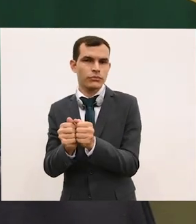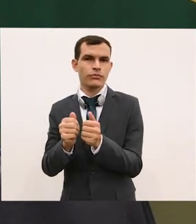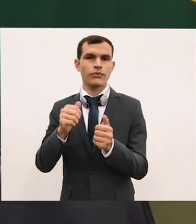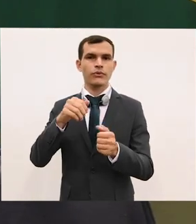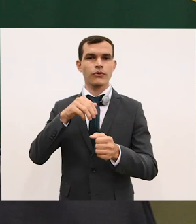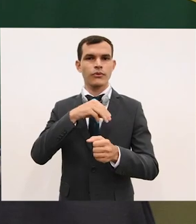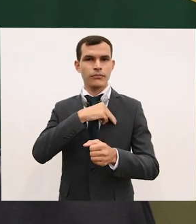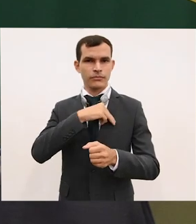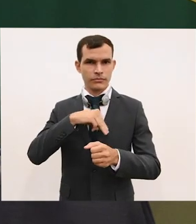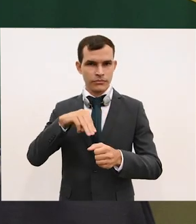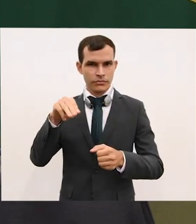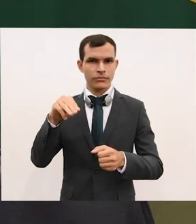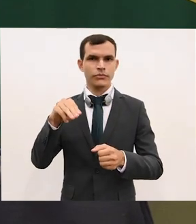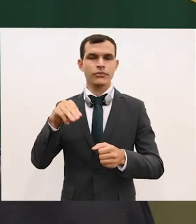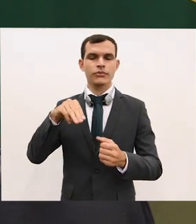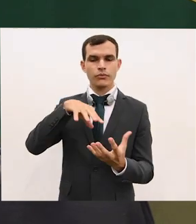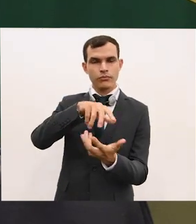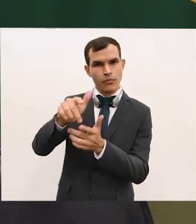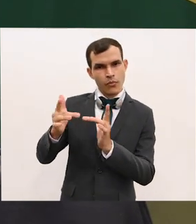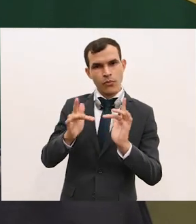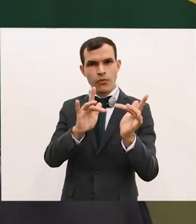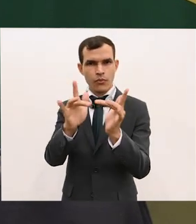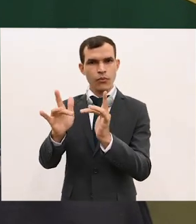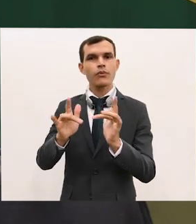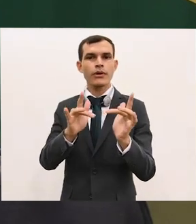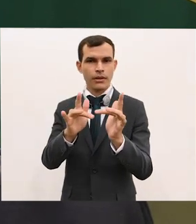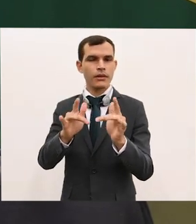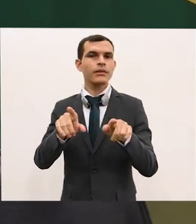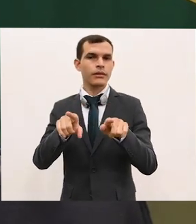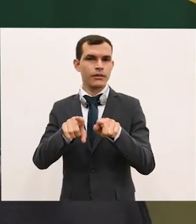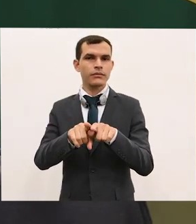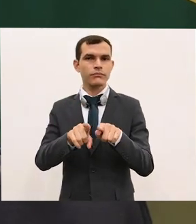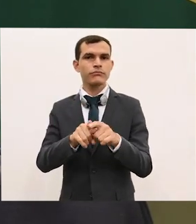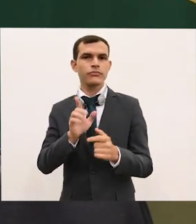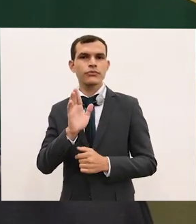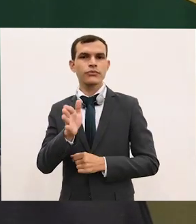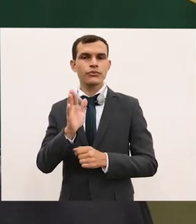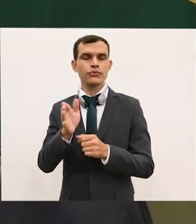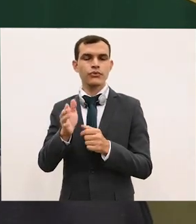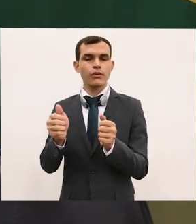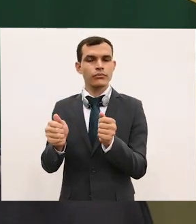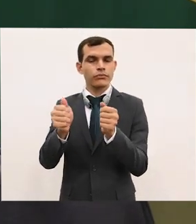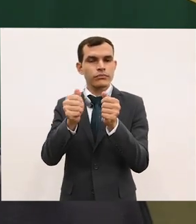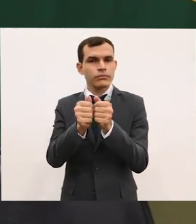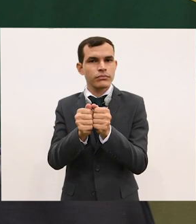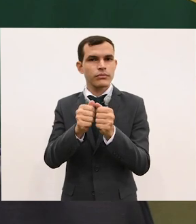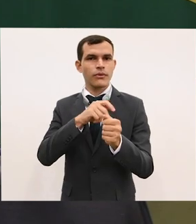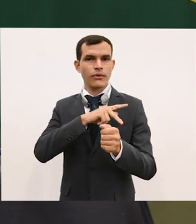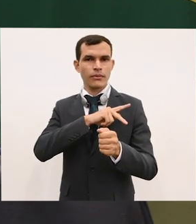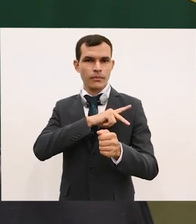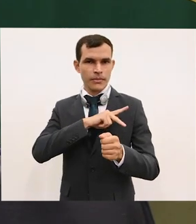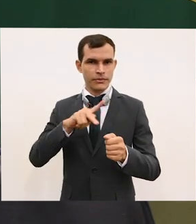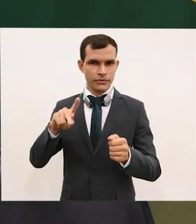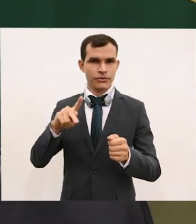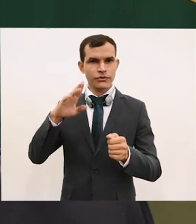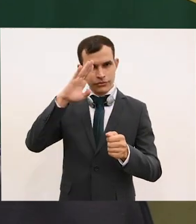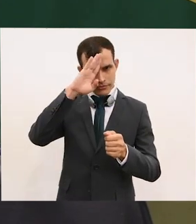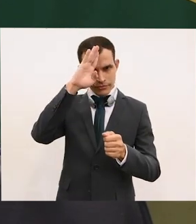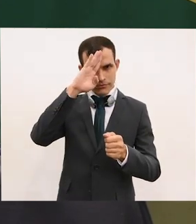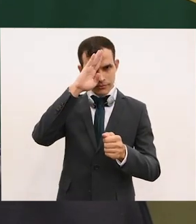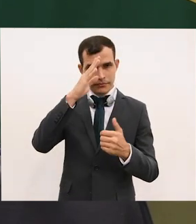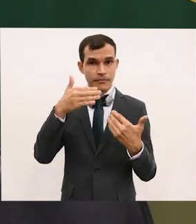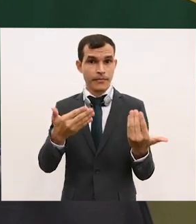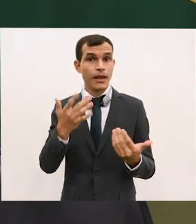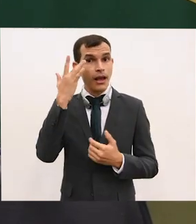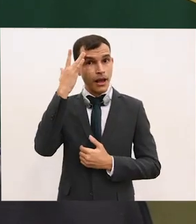audiência com o senhor presidente da República, Jair Bolsonaro. A sua jornada continuará amanhã,